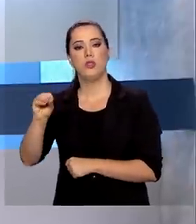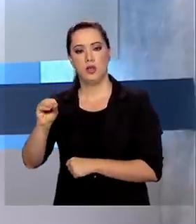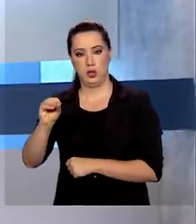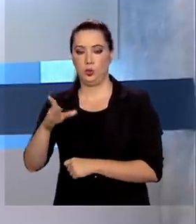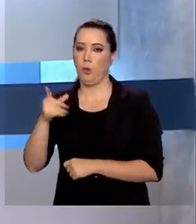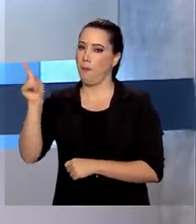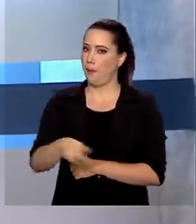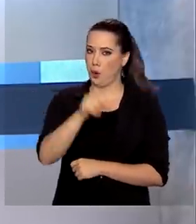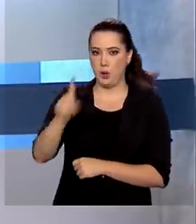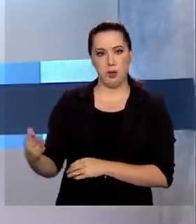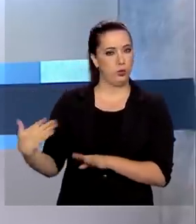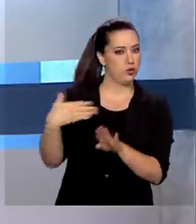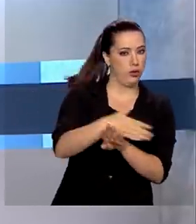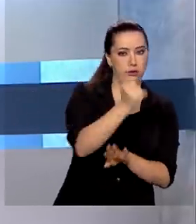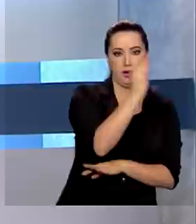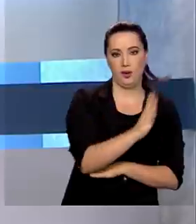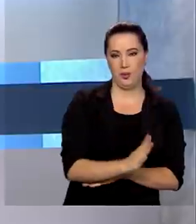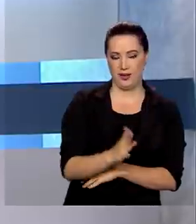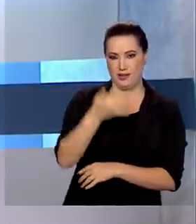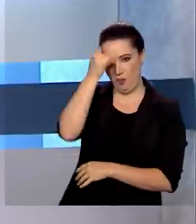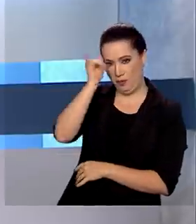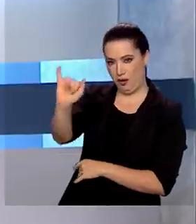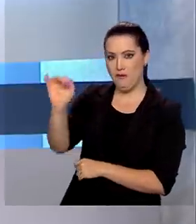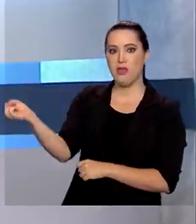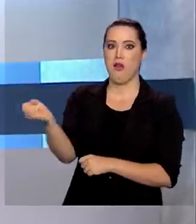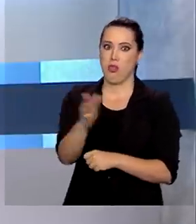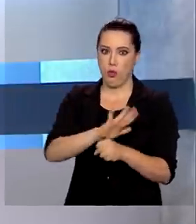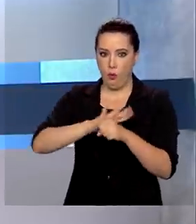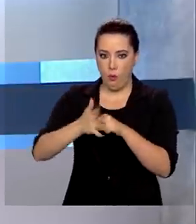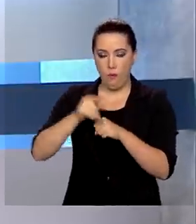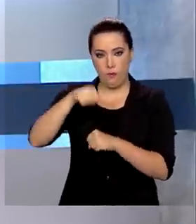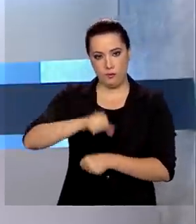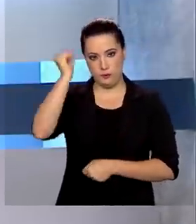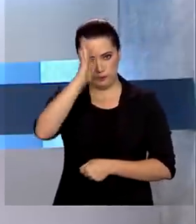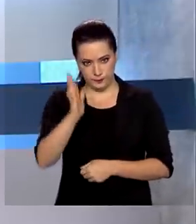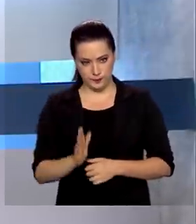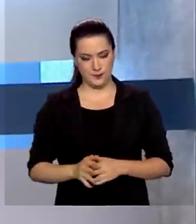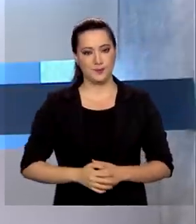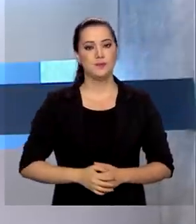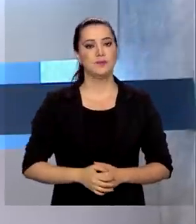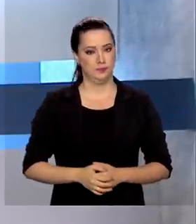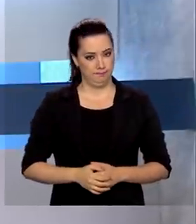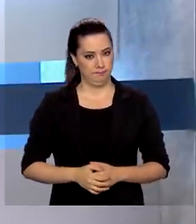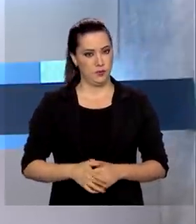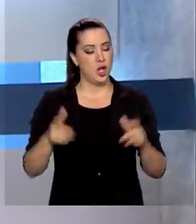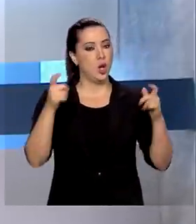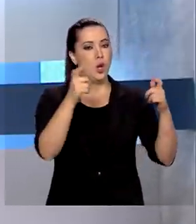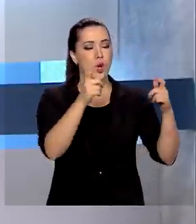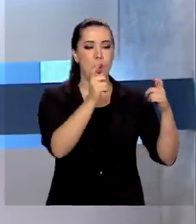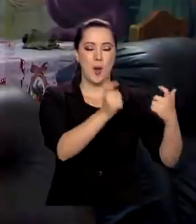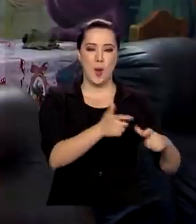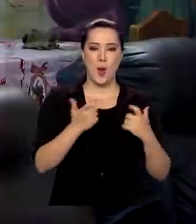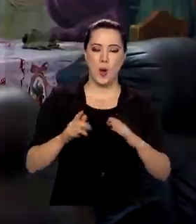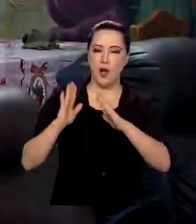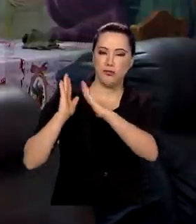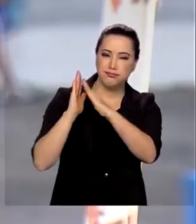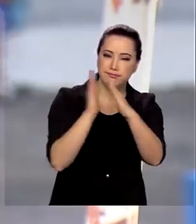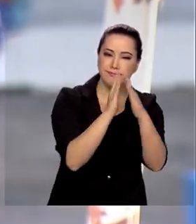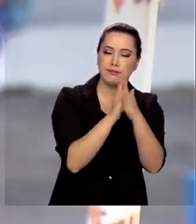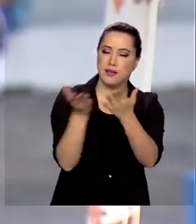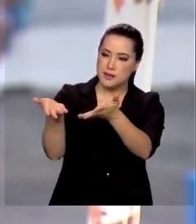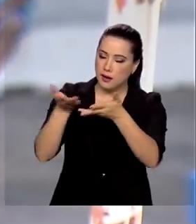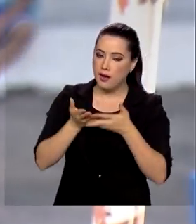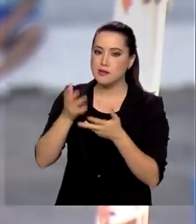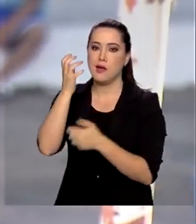é para evitar a entrada de uma nova variante do coronavírus em território brasileiro. Entidades sem fins lucrativos que